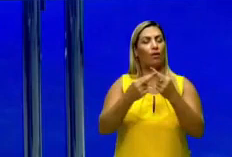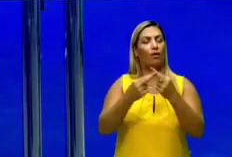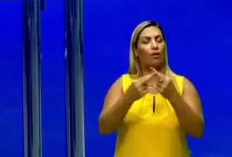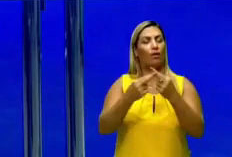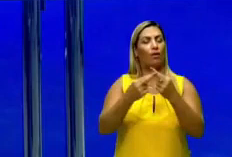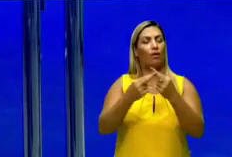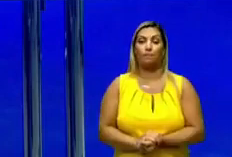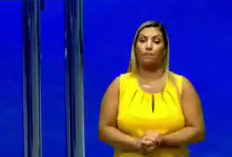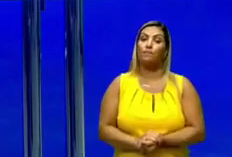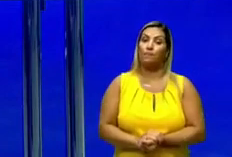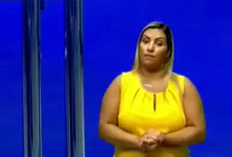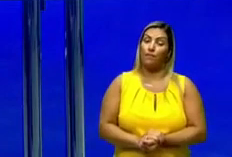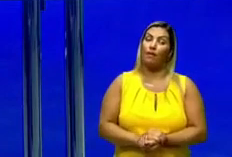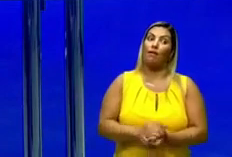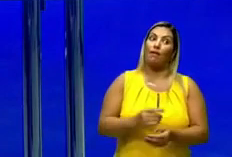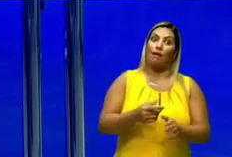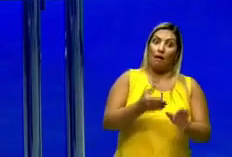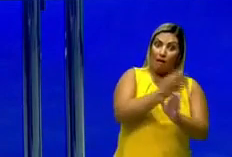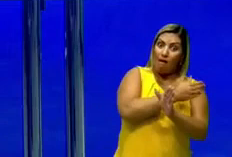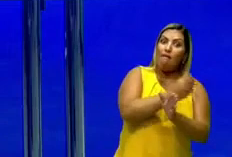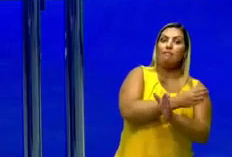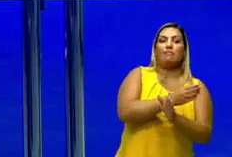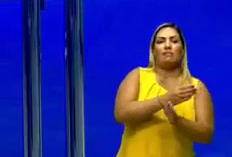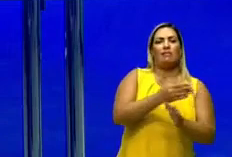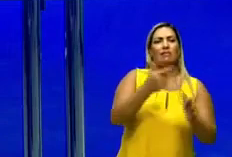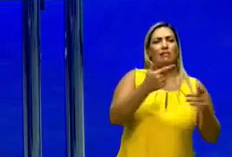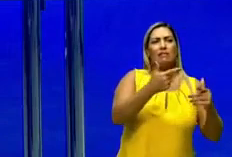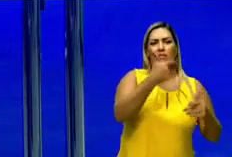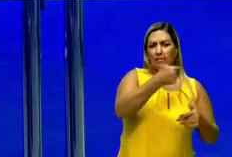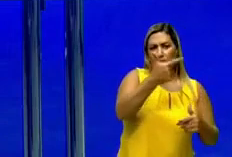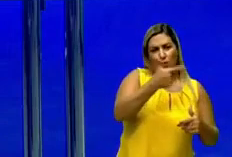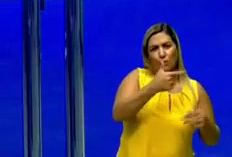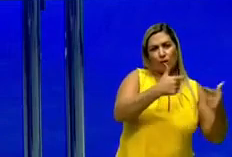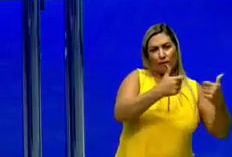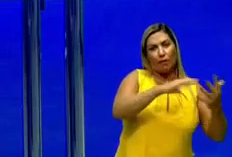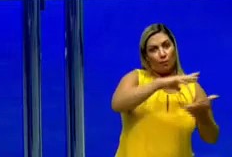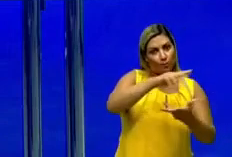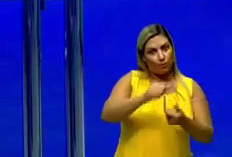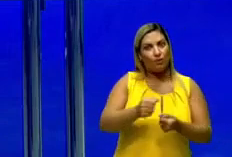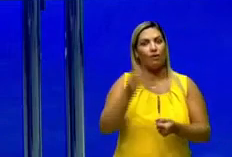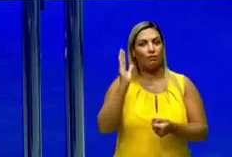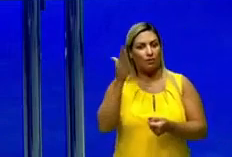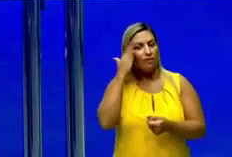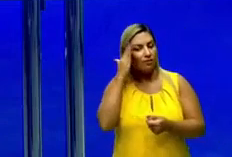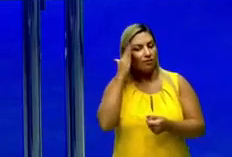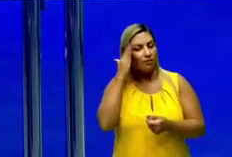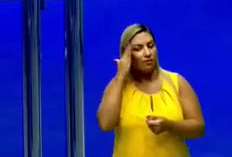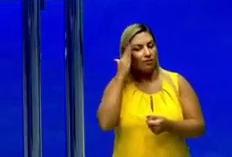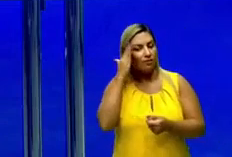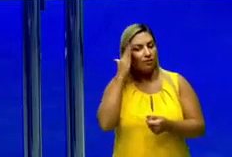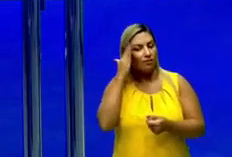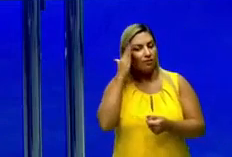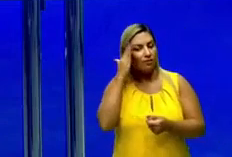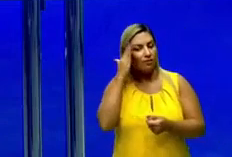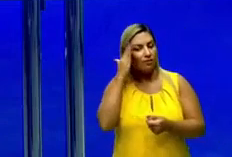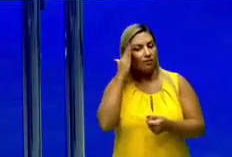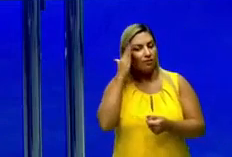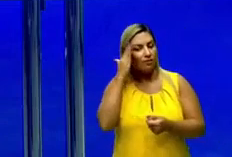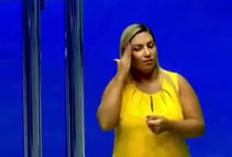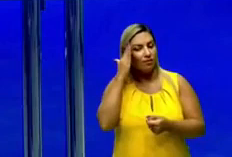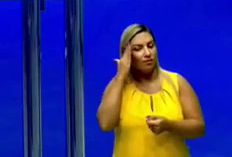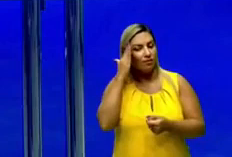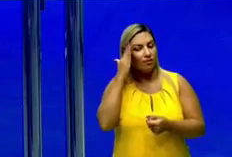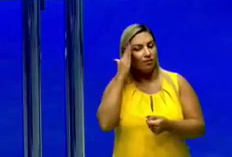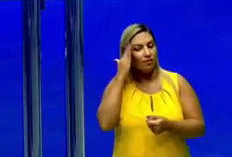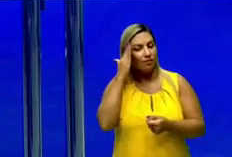Aliás, uma preocupação um pouco anterior, principalmente ali na Segunda Guerra Mundial, a gente vai ver que há um esgotamento de recursos naturais